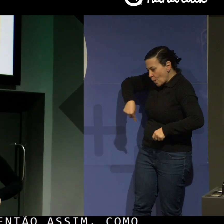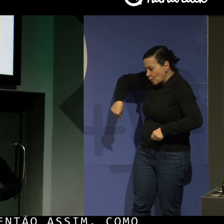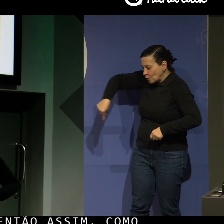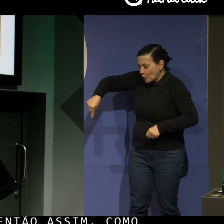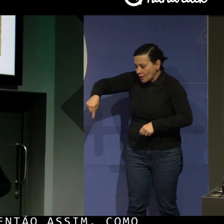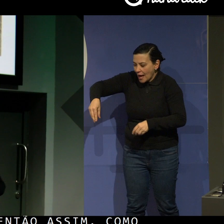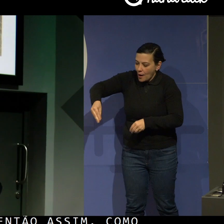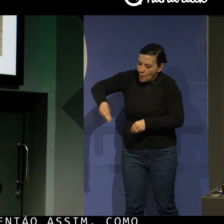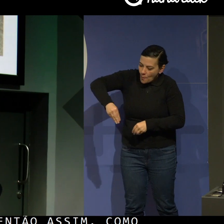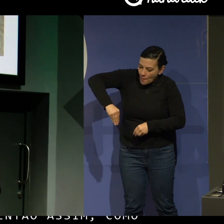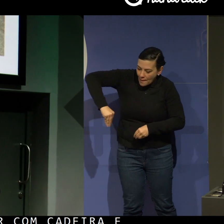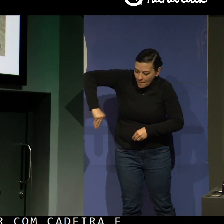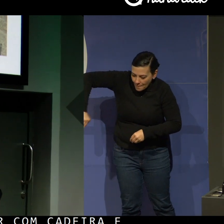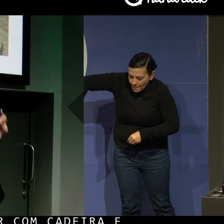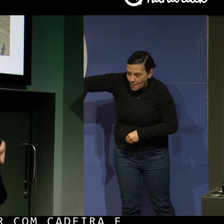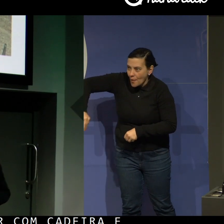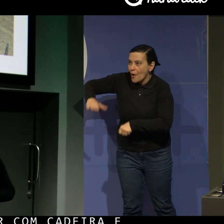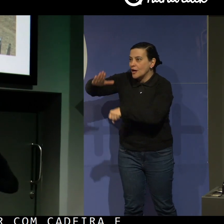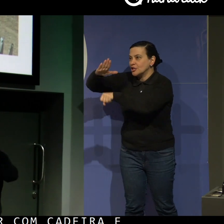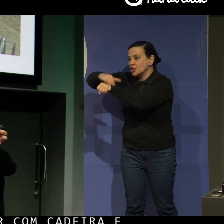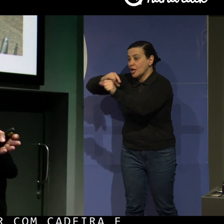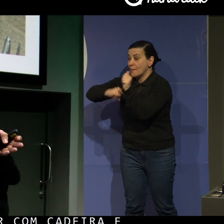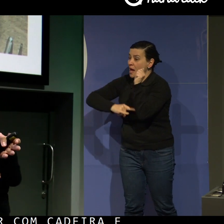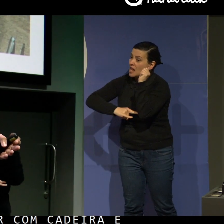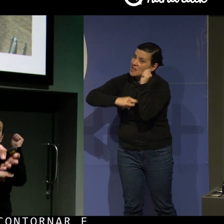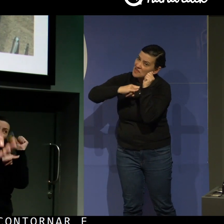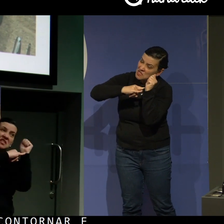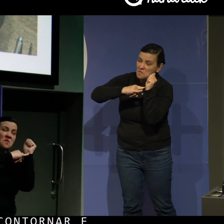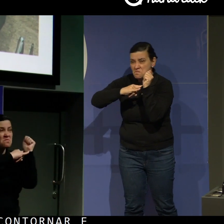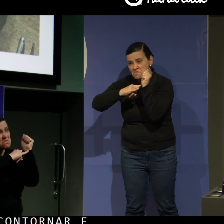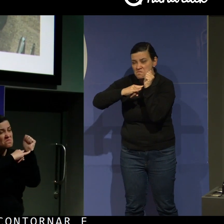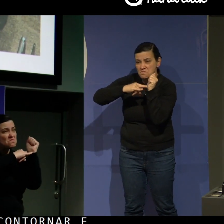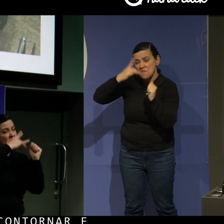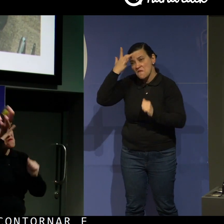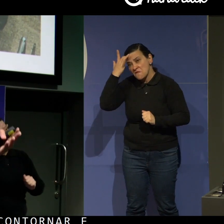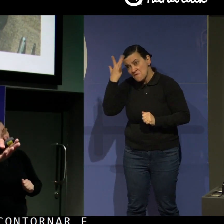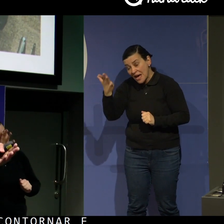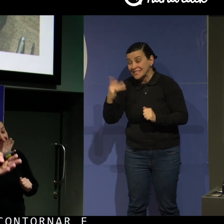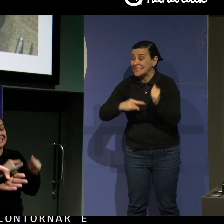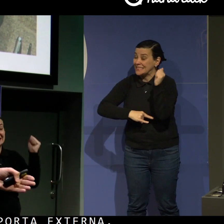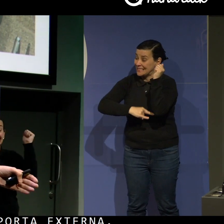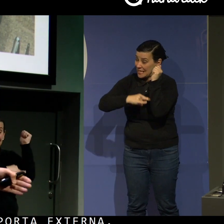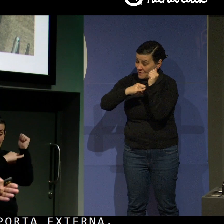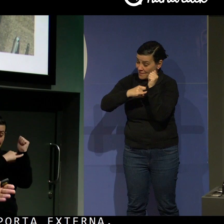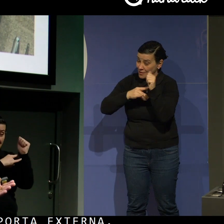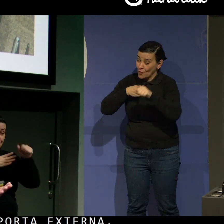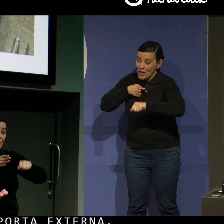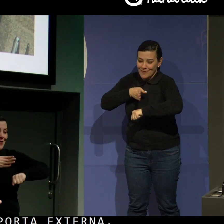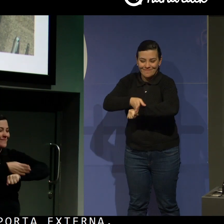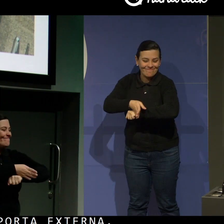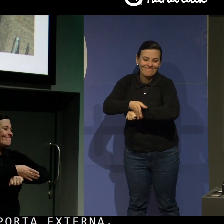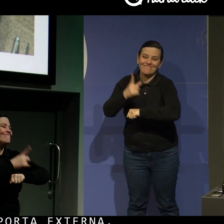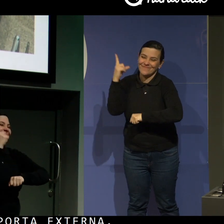externa. chamar o elevador foi relativamente fácil, porém, entrar no elevador não foi, porque a porta do elevador é bem estreita.